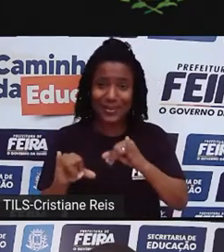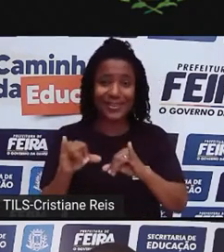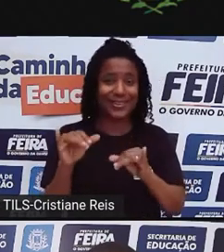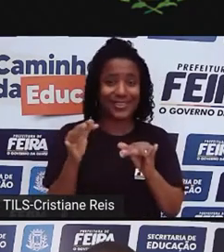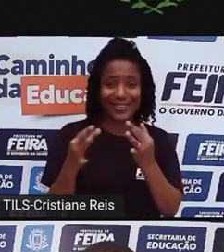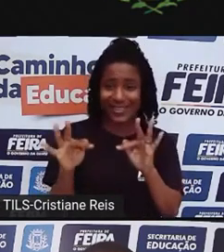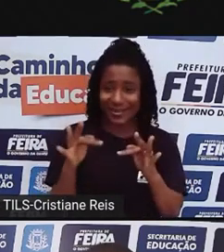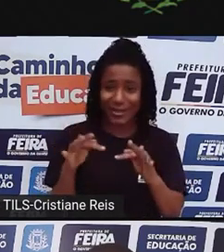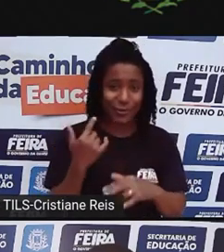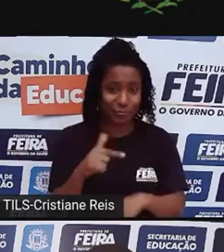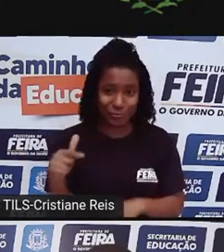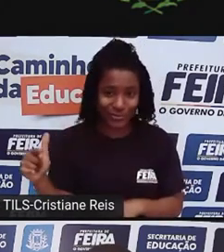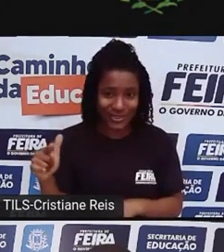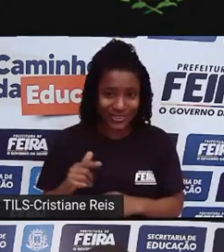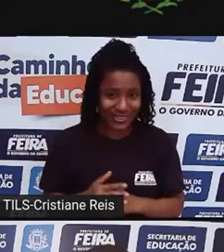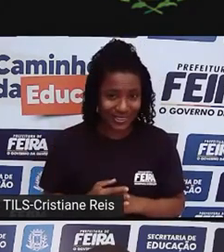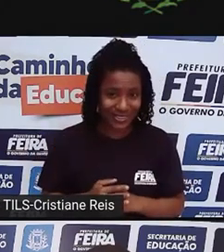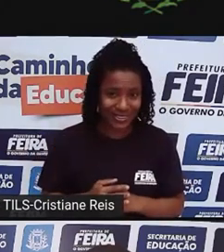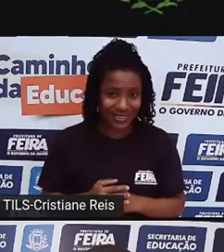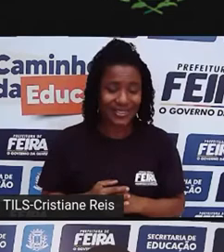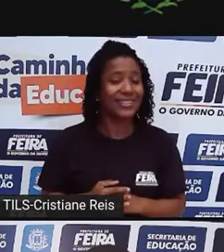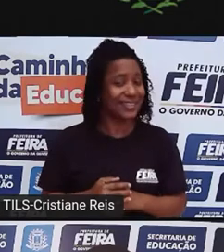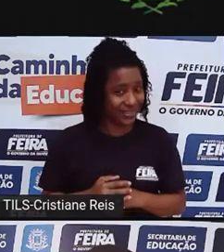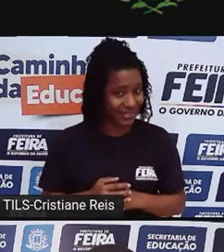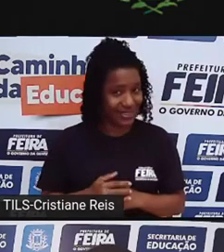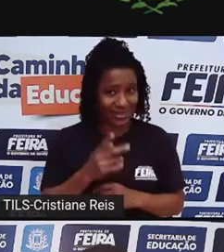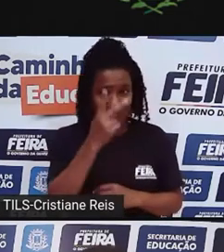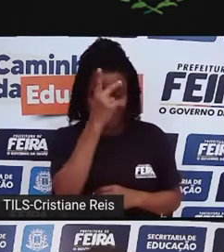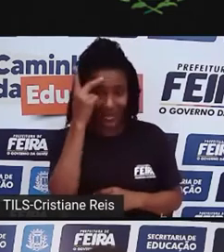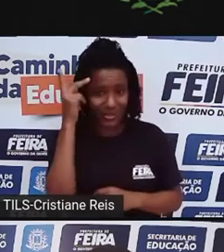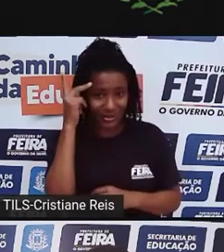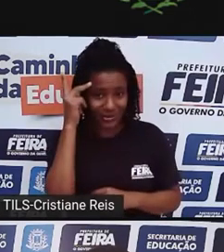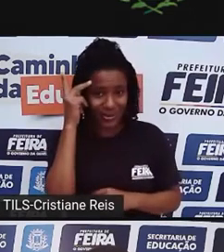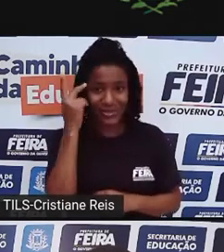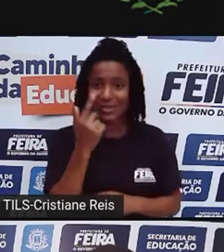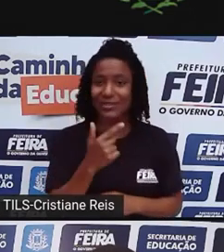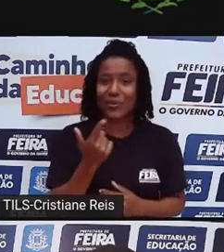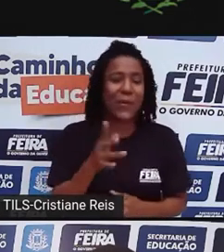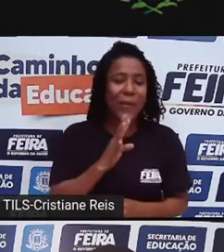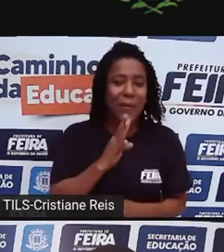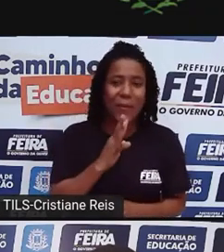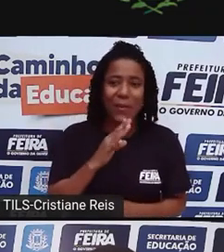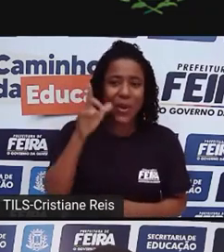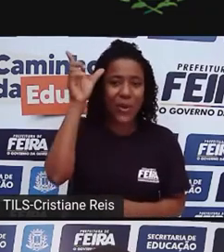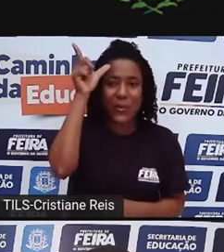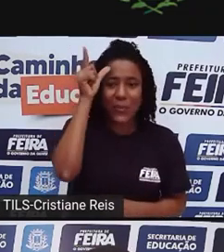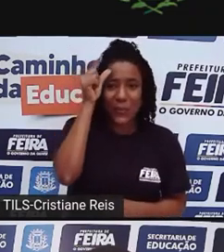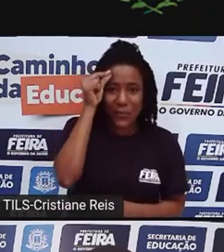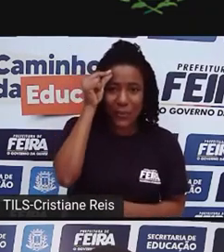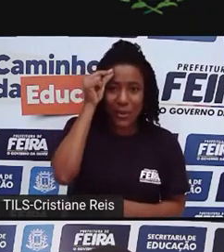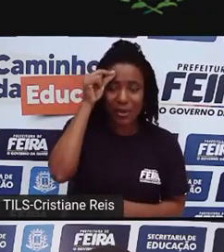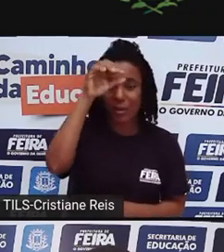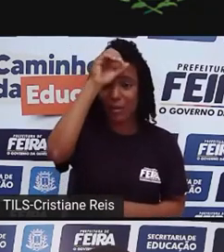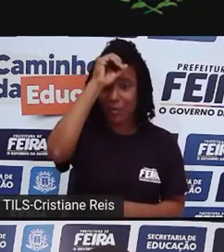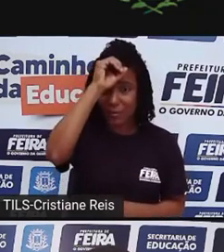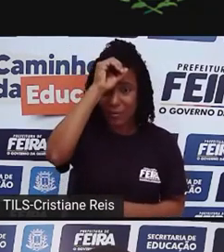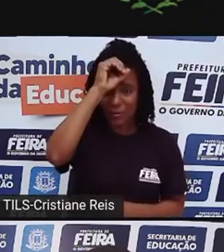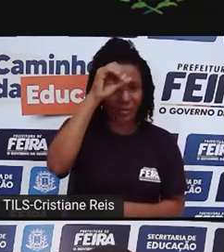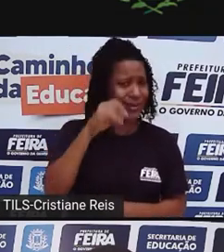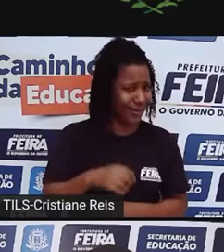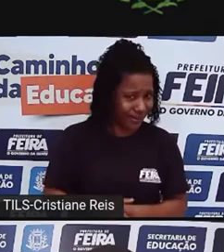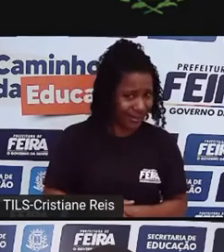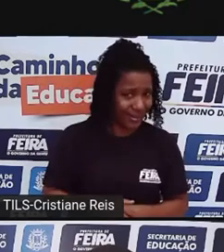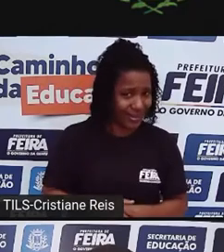pessoas totalmente desprovidas de epistemologias, desprovidas de conhecimento, desprovidas da possibilidade